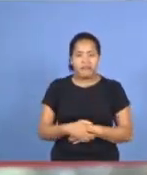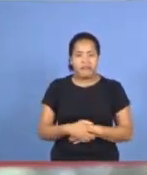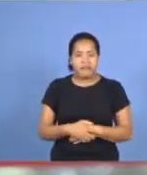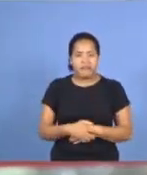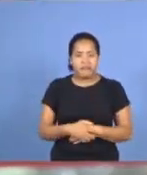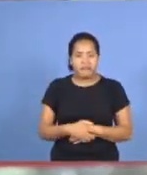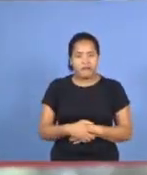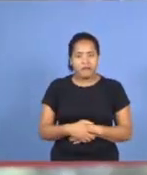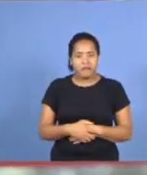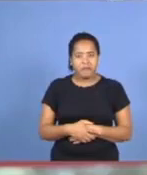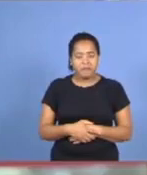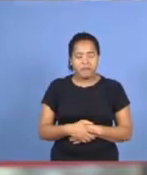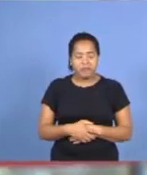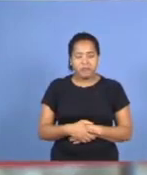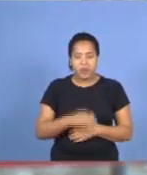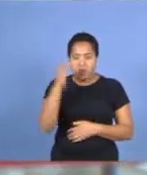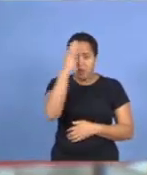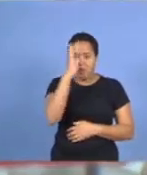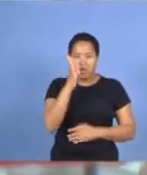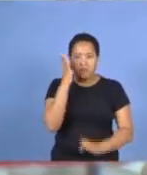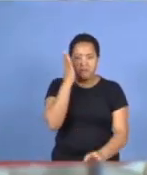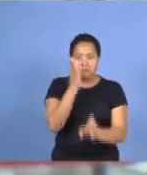O Brasil foi descoberto em mil e quinhentos.